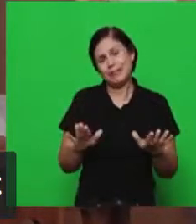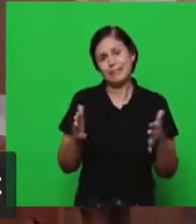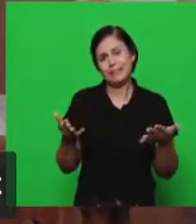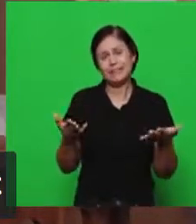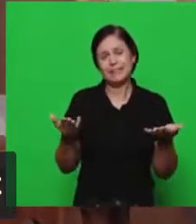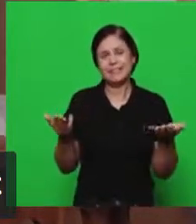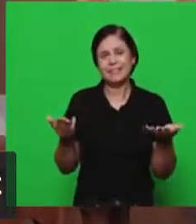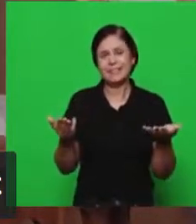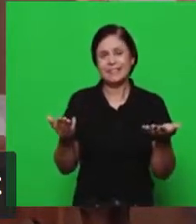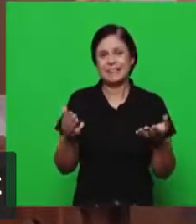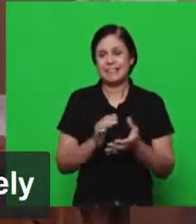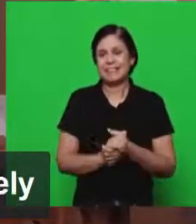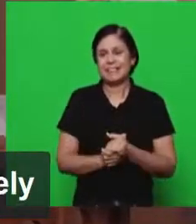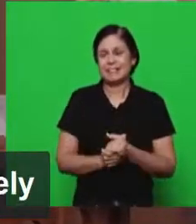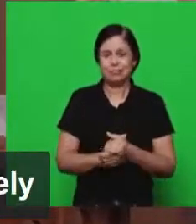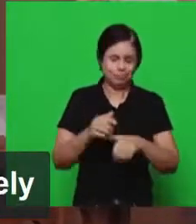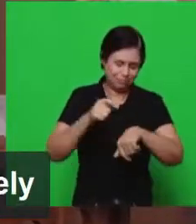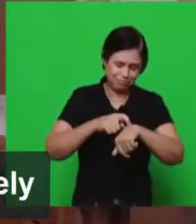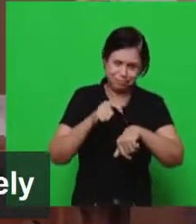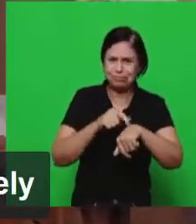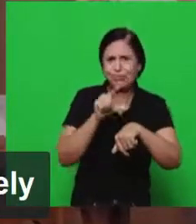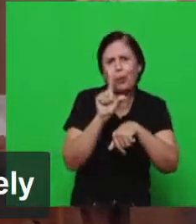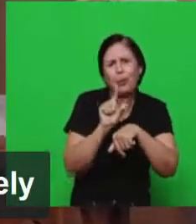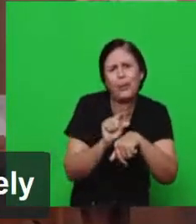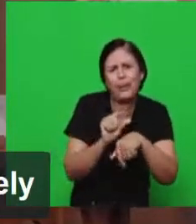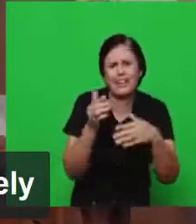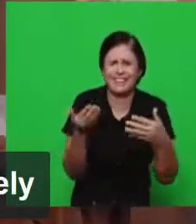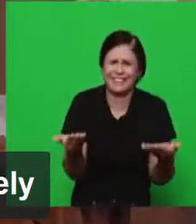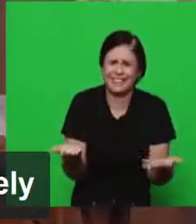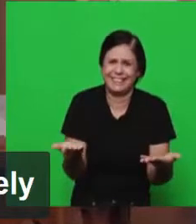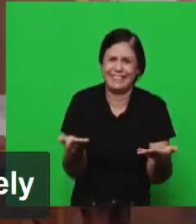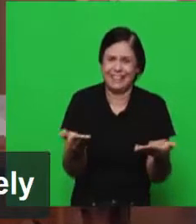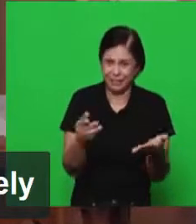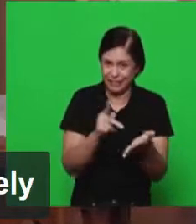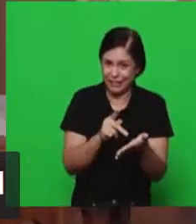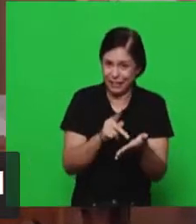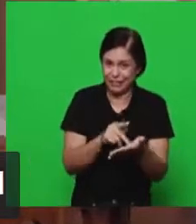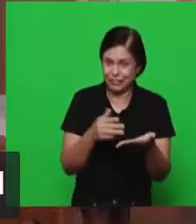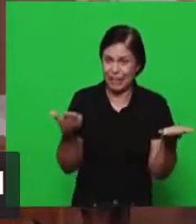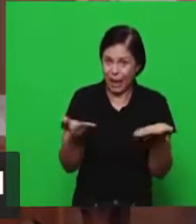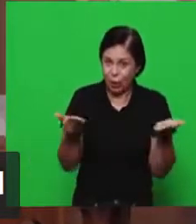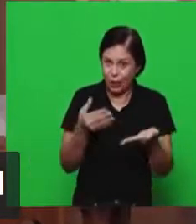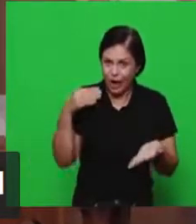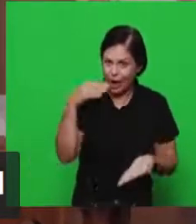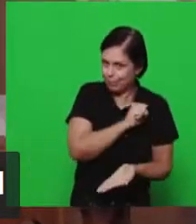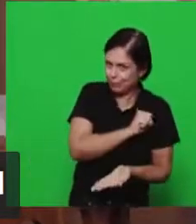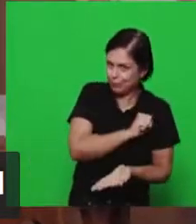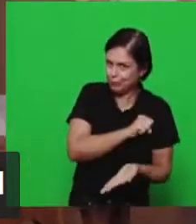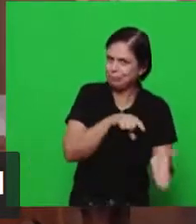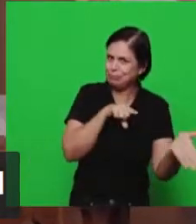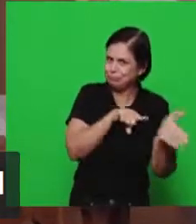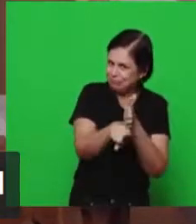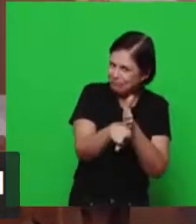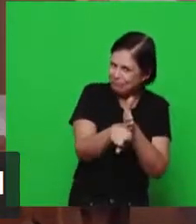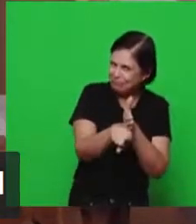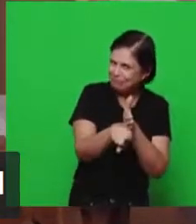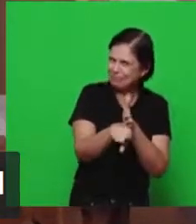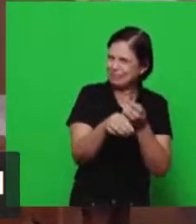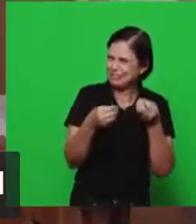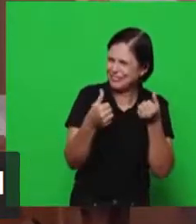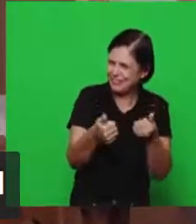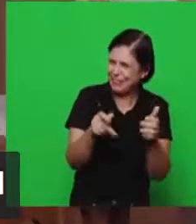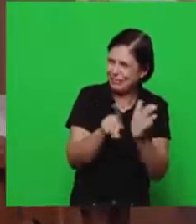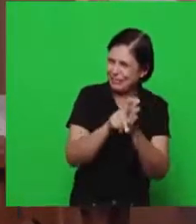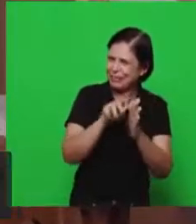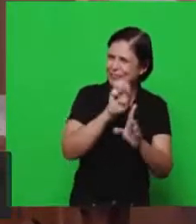hoje, mas não há tempo. Então nós vamos imediatamente, agora, às perguntas da Escola